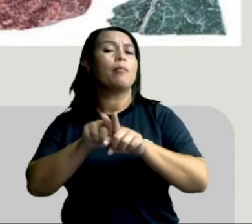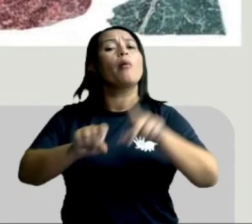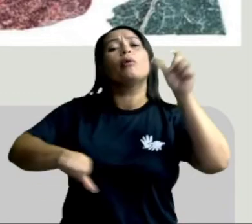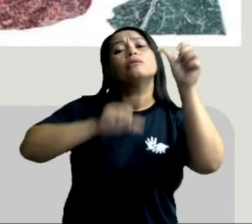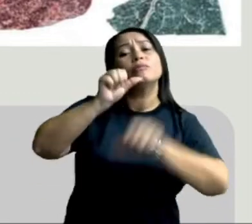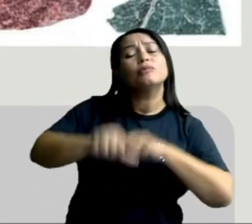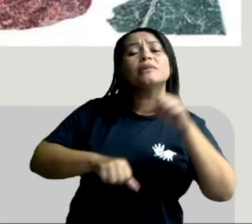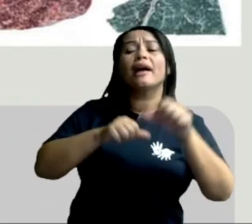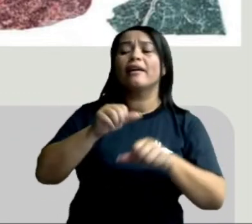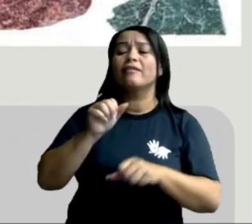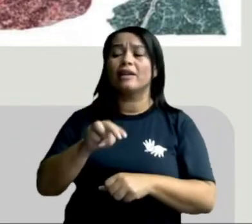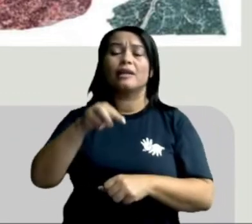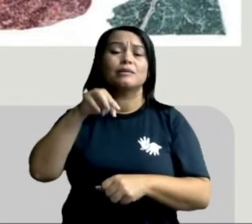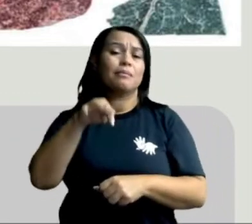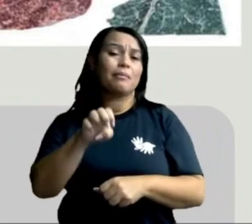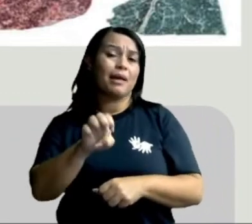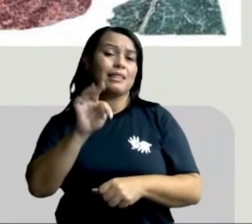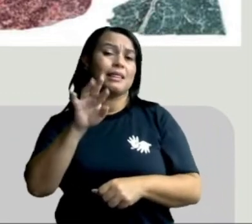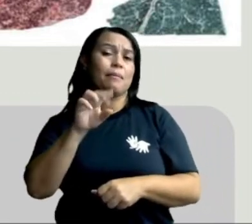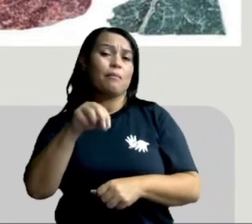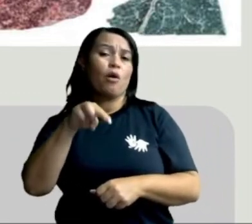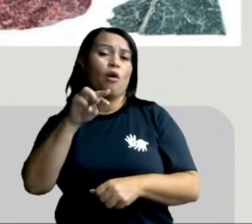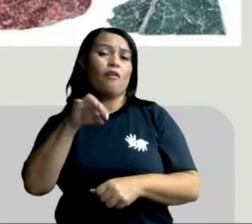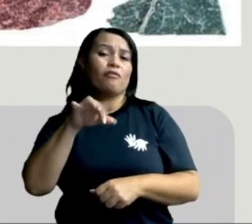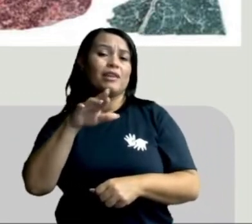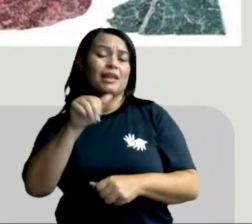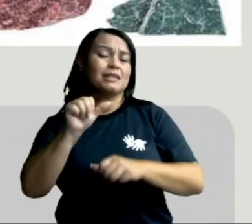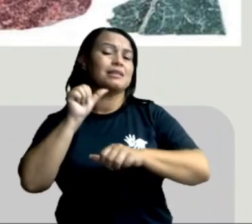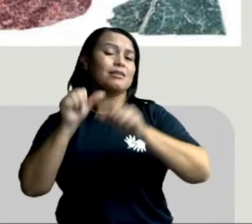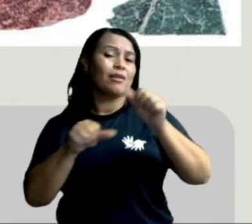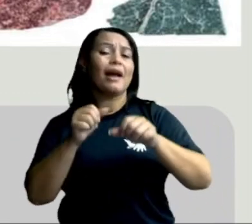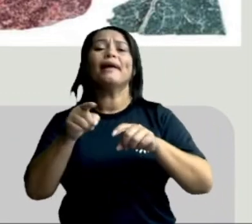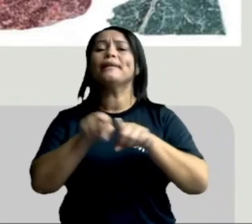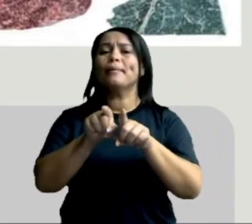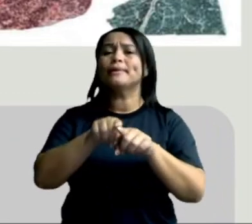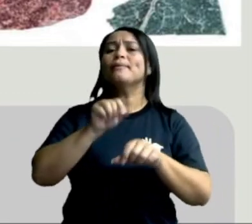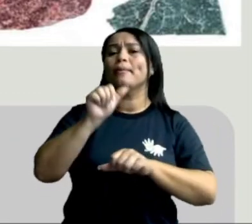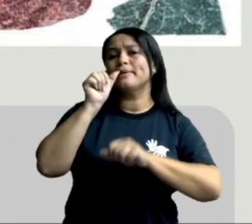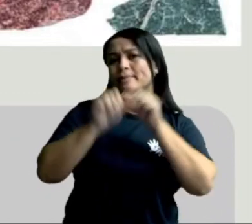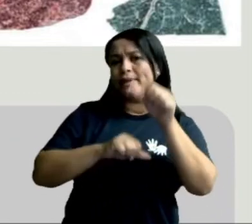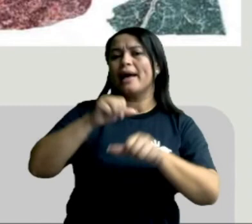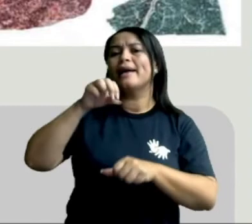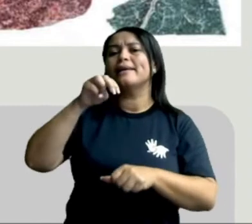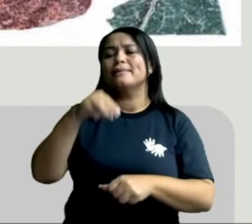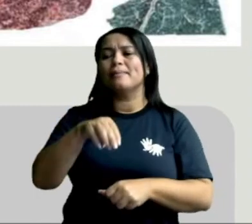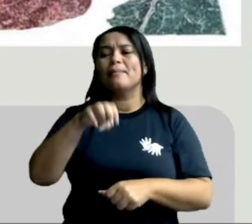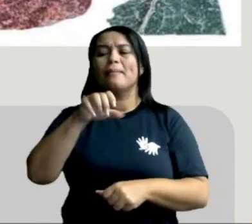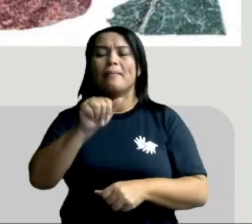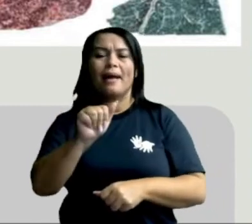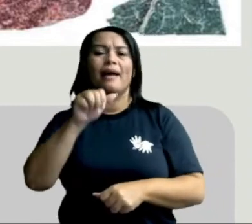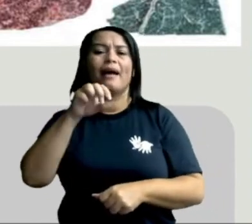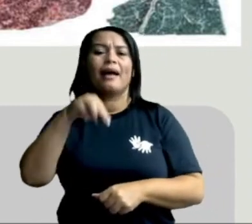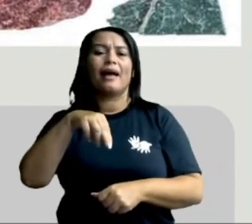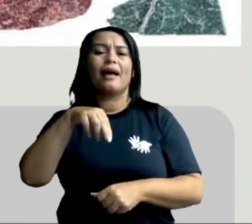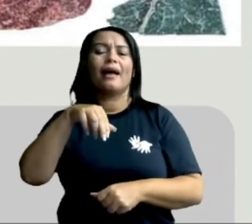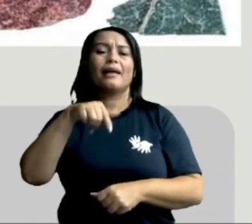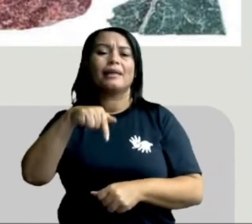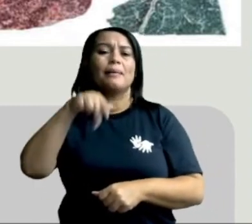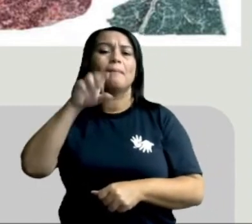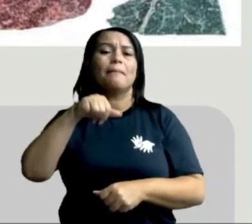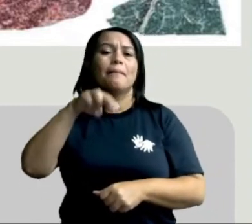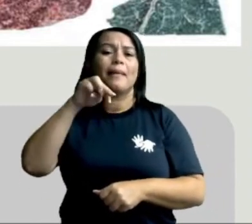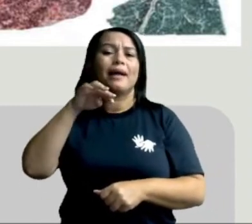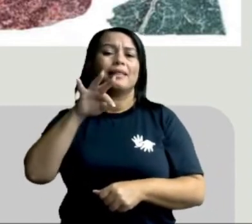Rochas metamórficas podem virar rochas magmáticas. E rochas magmáticas virarem rochas metamórficas. Então a metamórfica